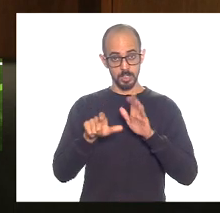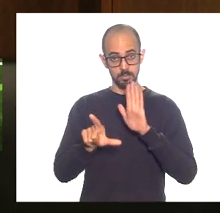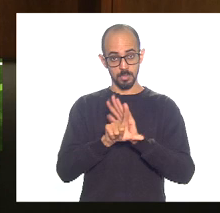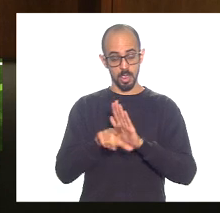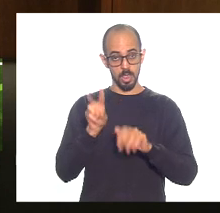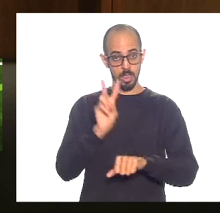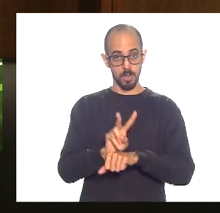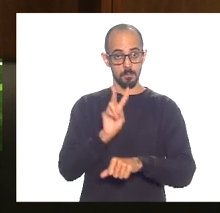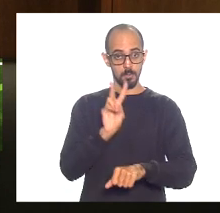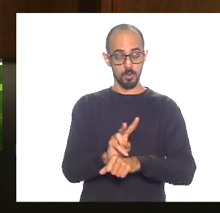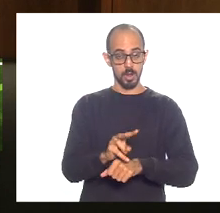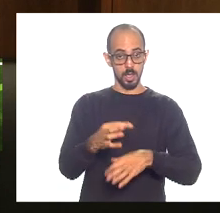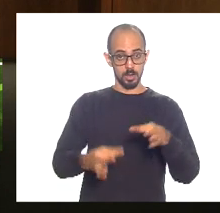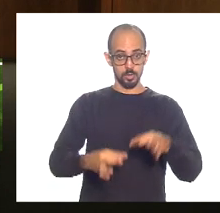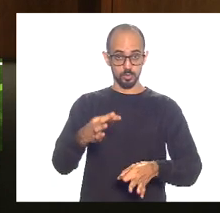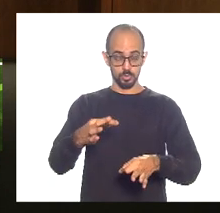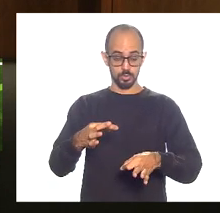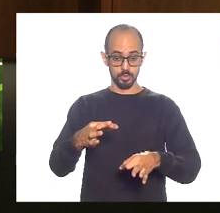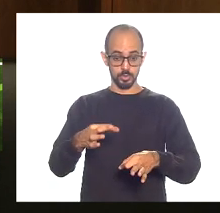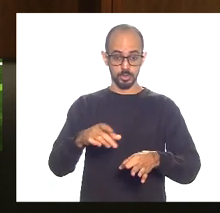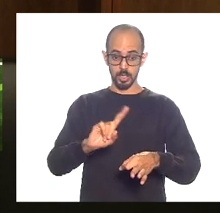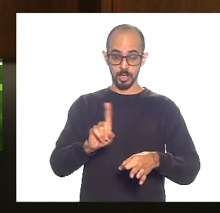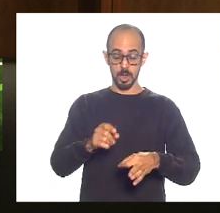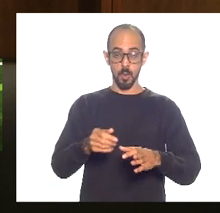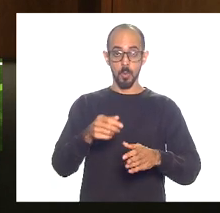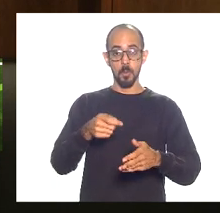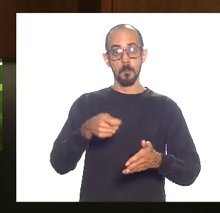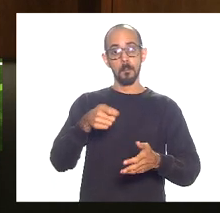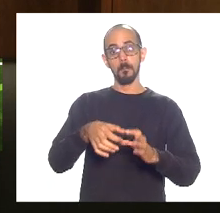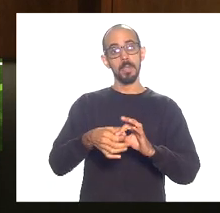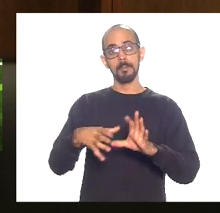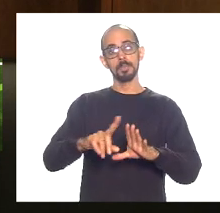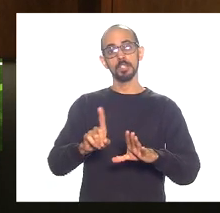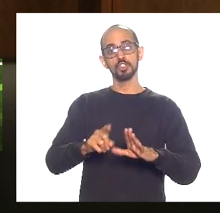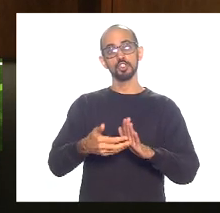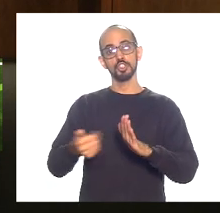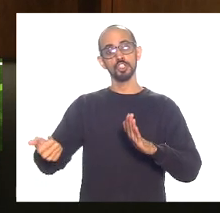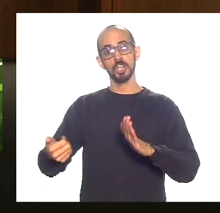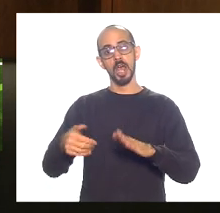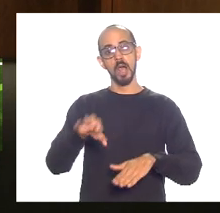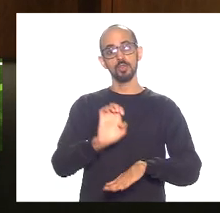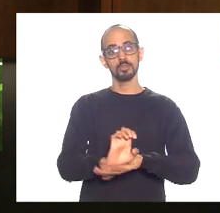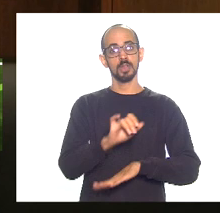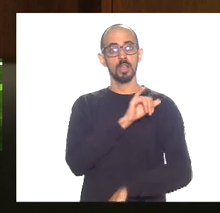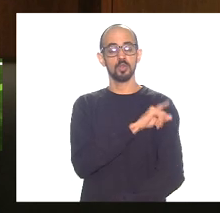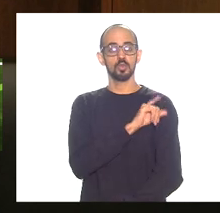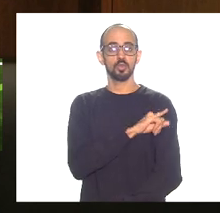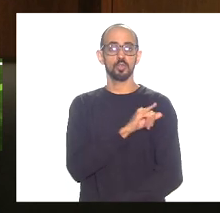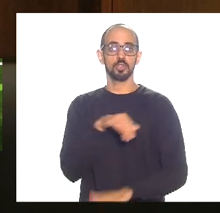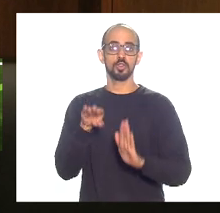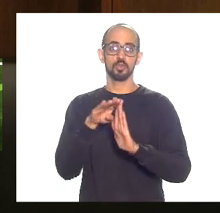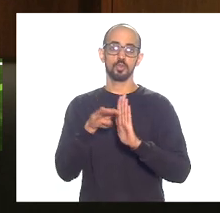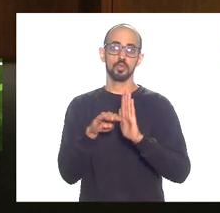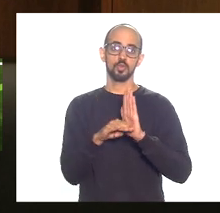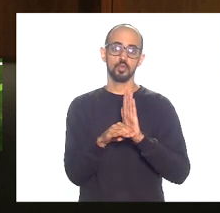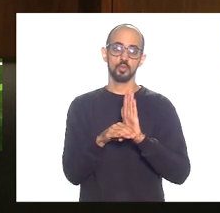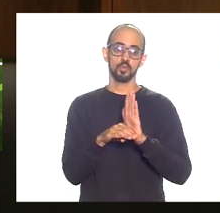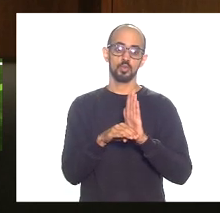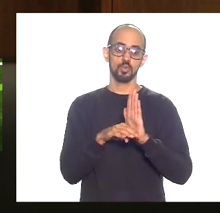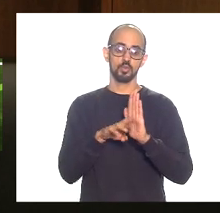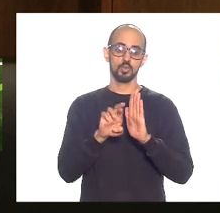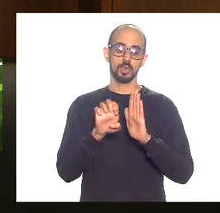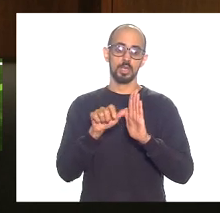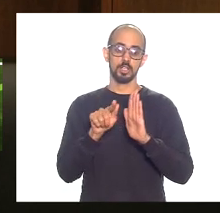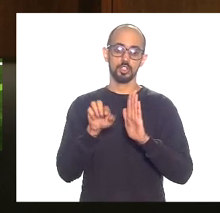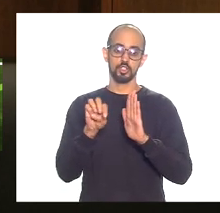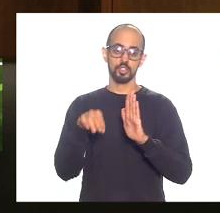retirada do estado do Rio de Janeiro do regime e agora falou bem o deputado Marcio Pacheco o estado pagou